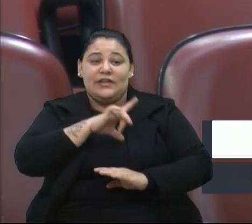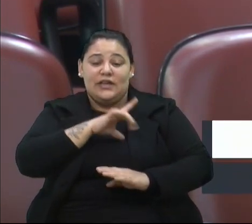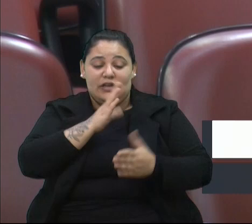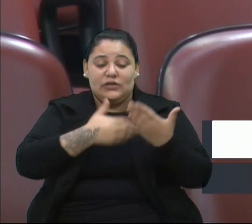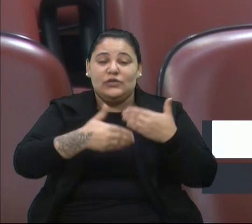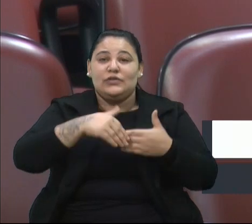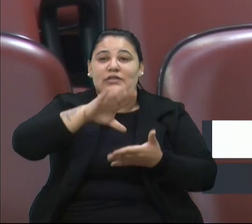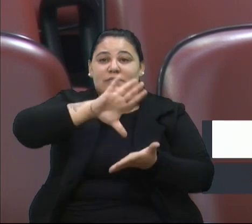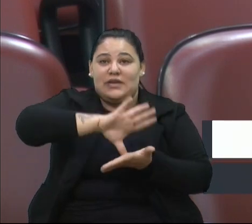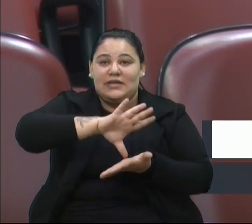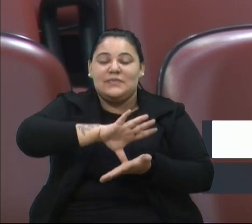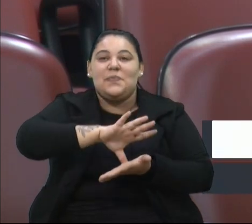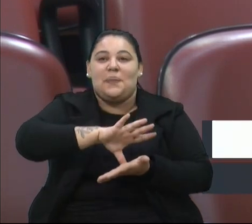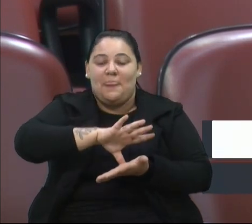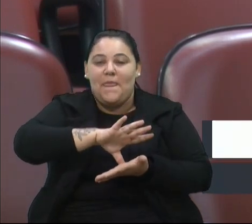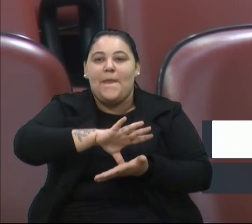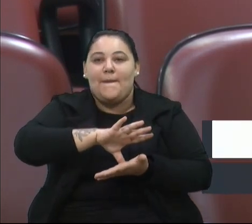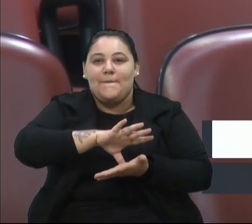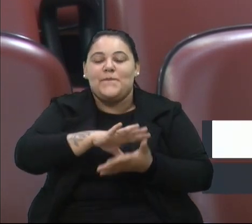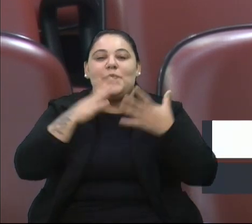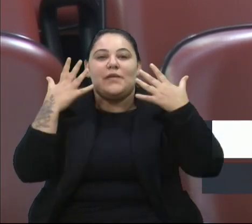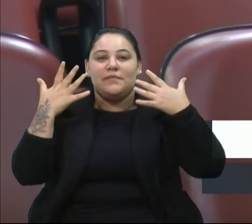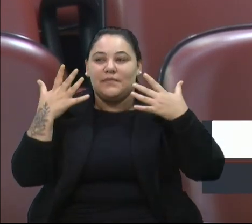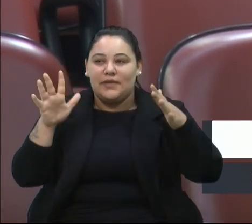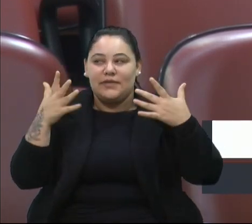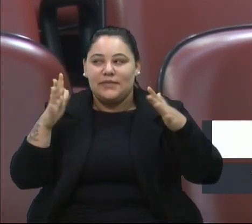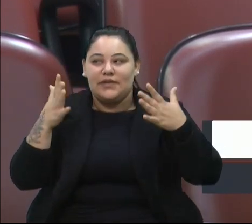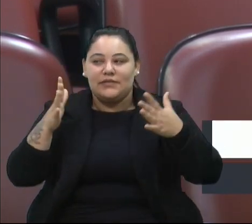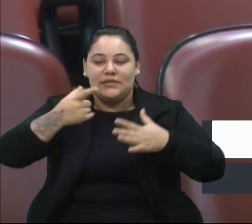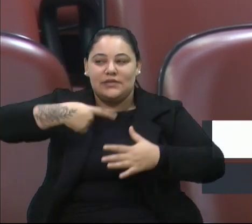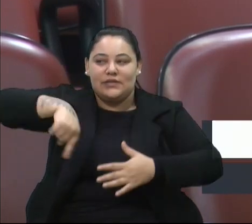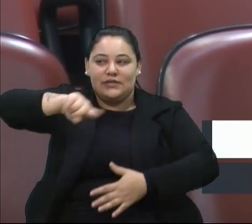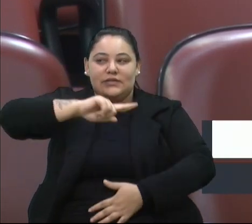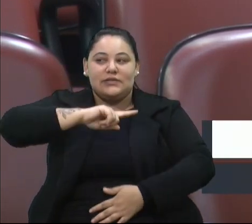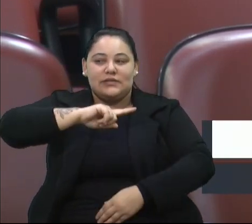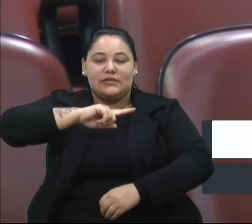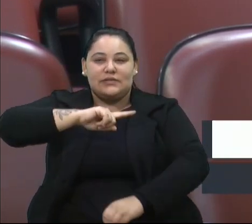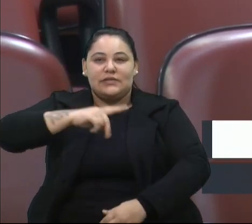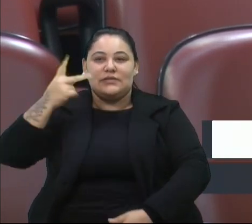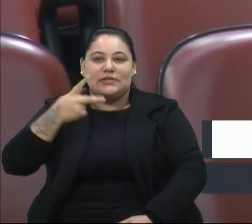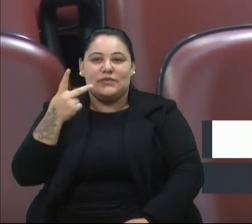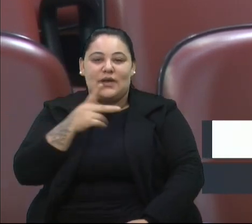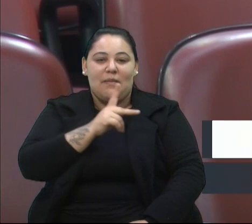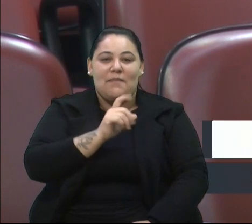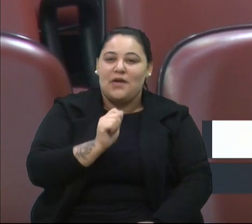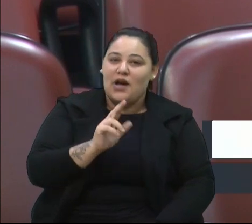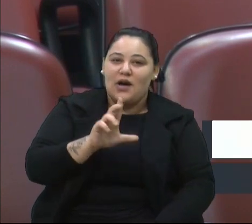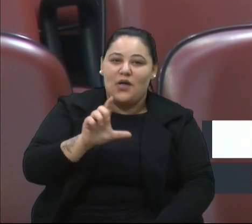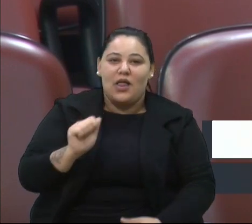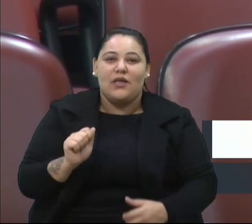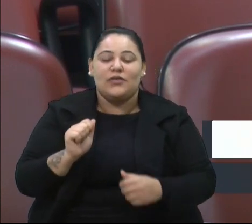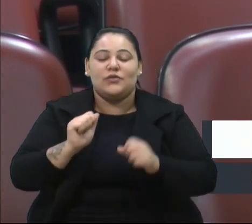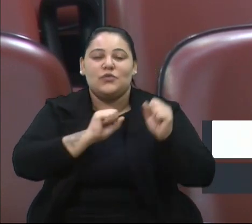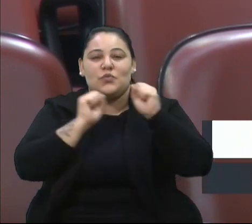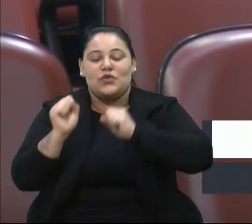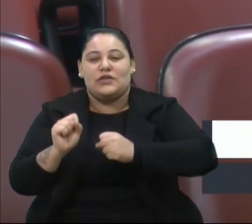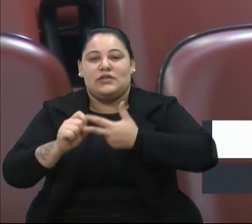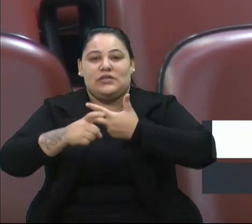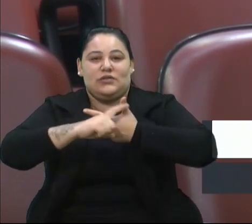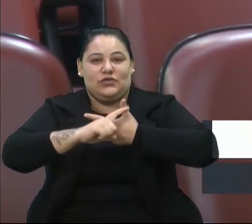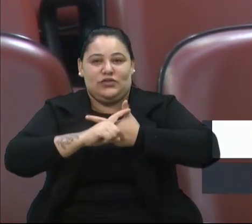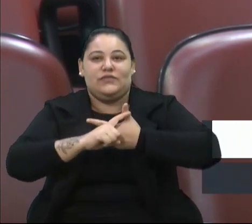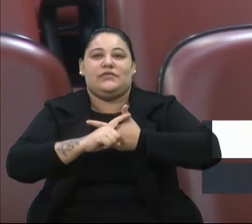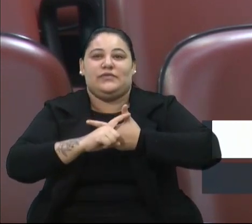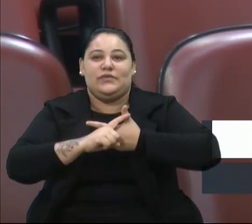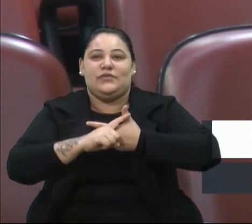só com as praças. Parabéns à nossa vice-paula, Poder Executivo, por estar